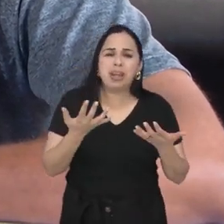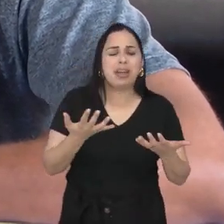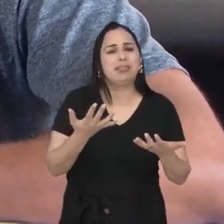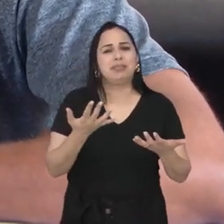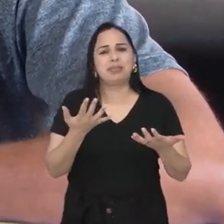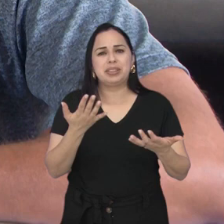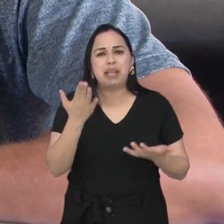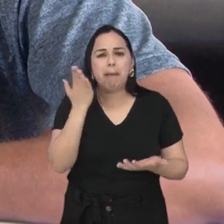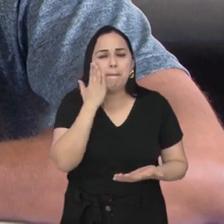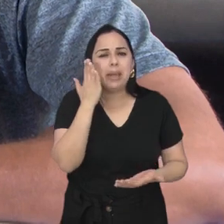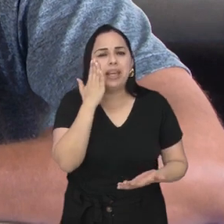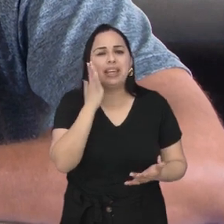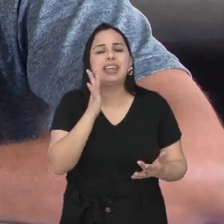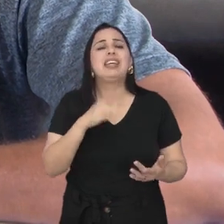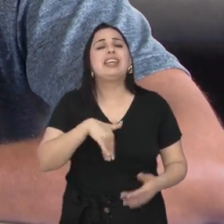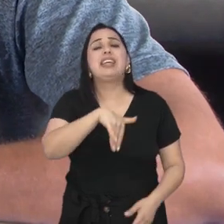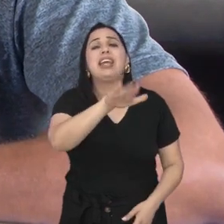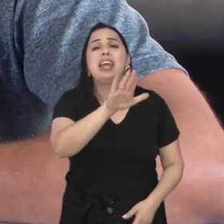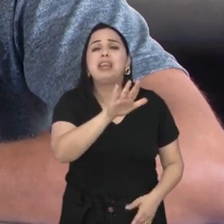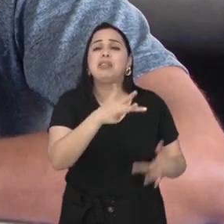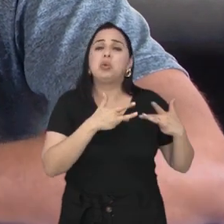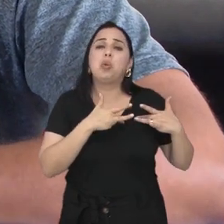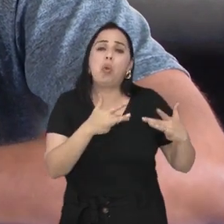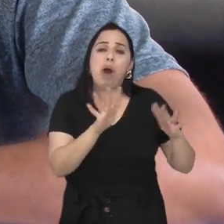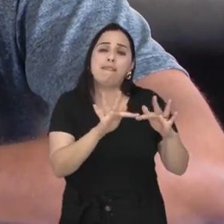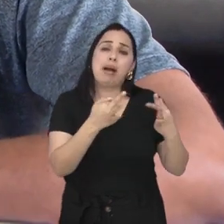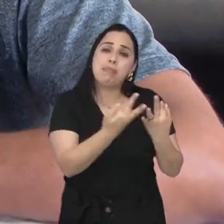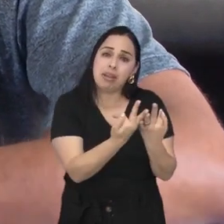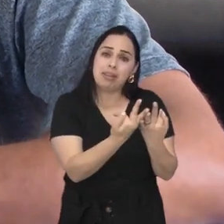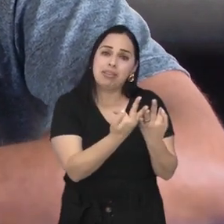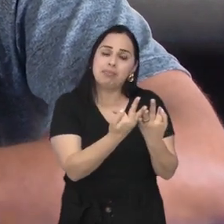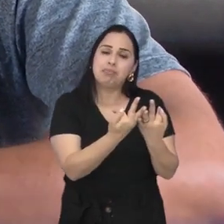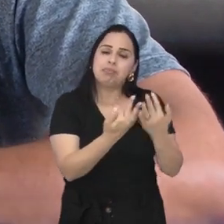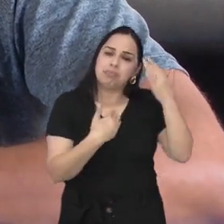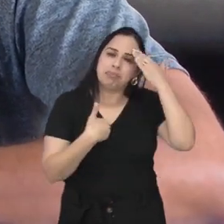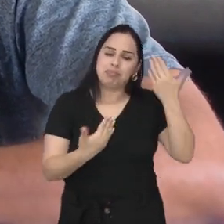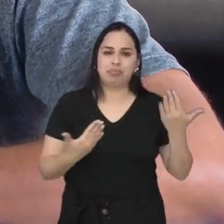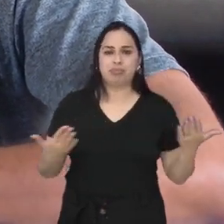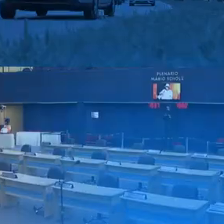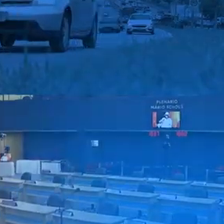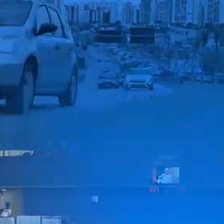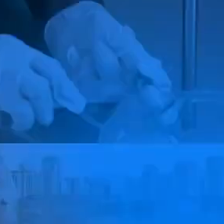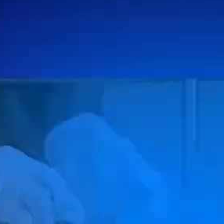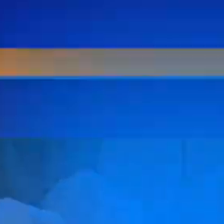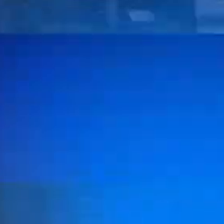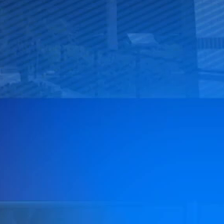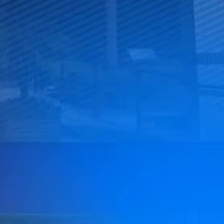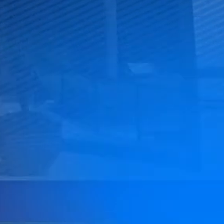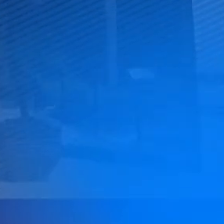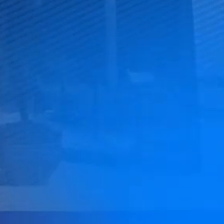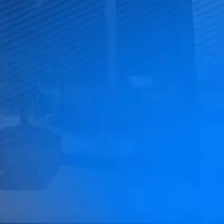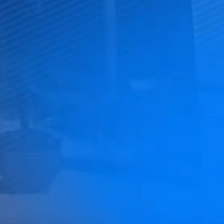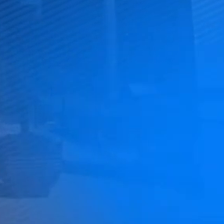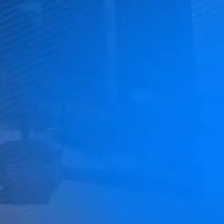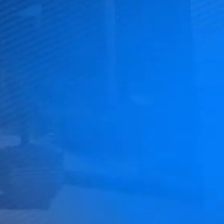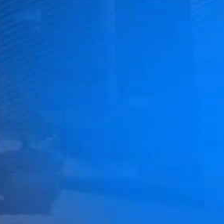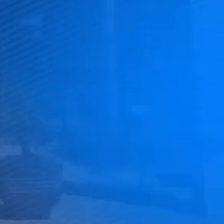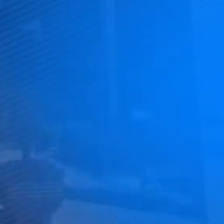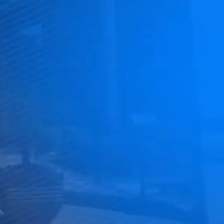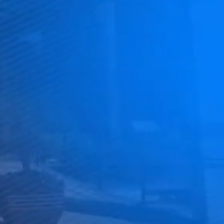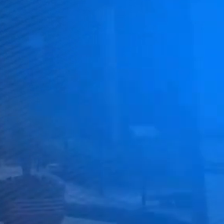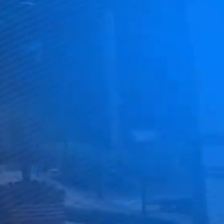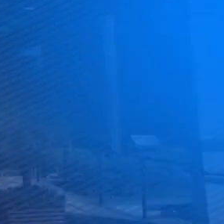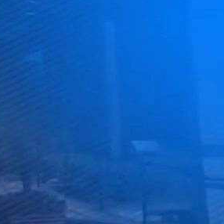como eu gostaria de reconhecer, ver, ver pessoalmente, abraçar essa família que fez isso. Eu falei assim, meu Deus,